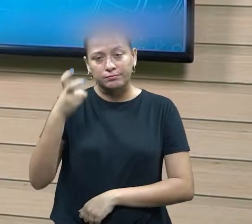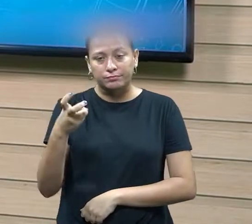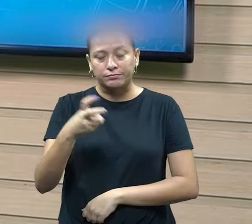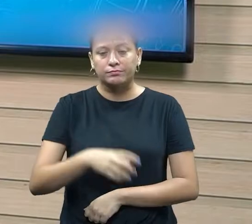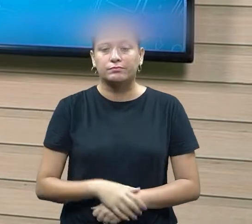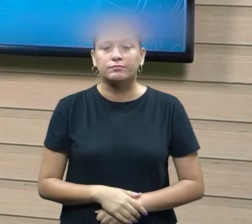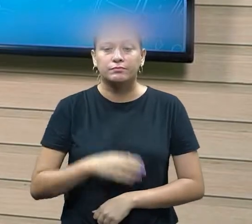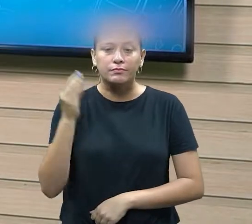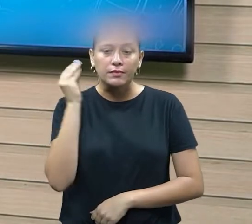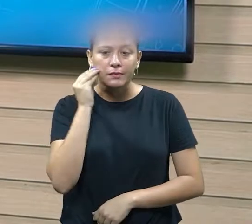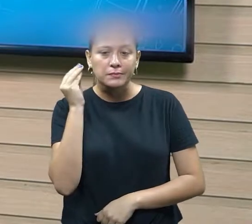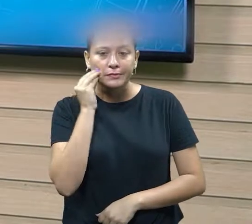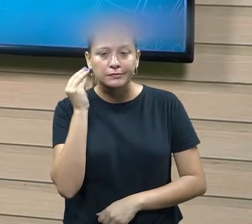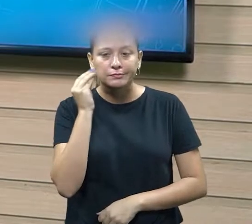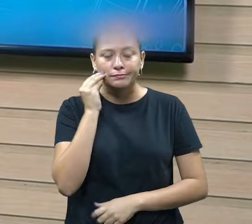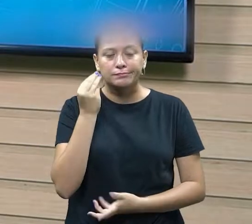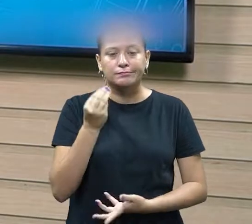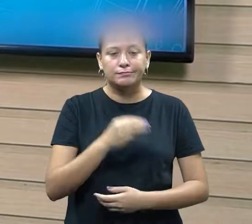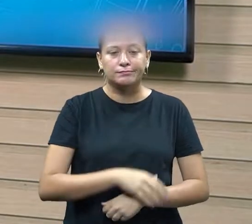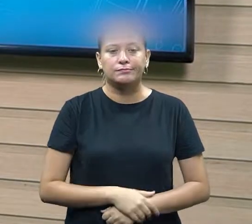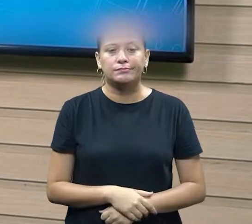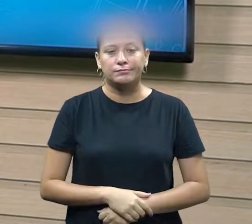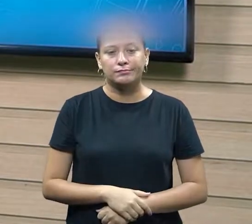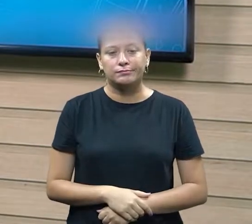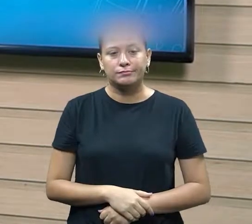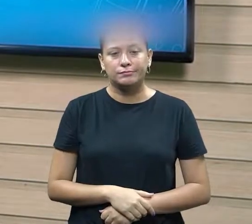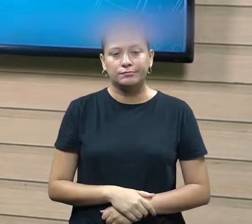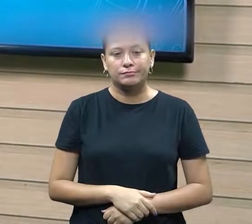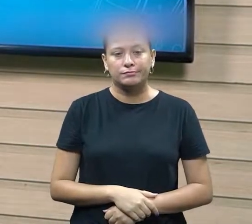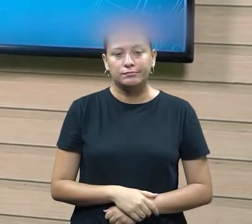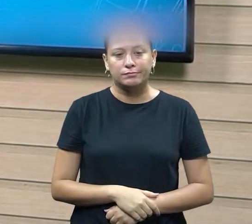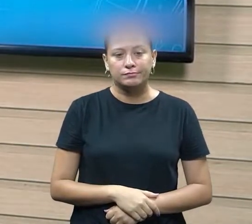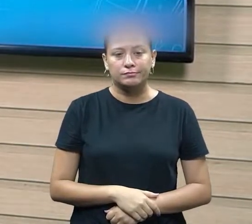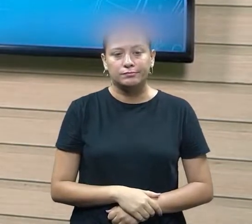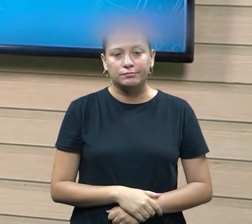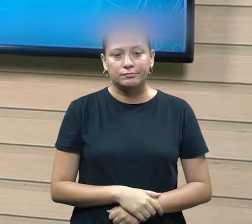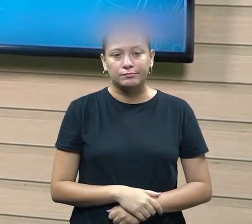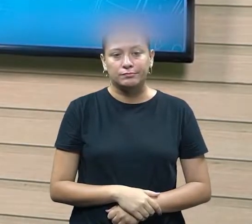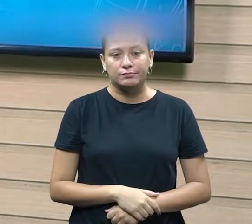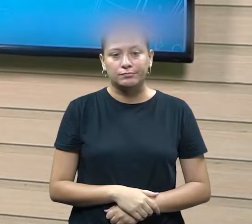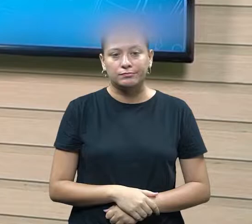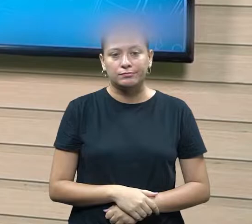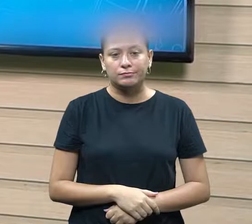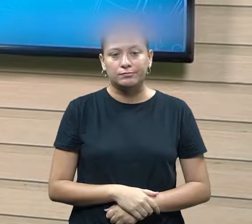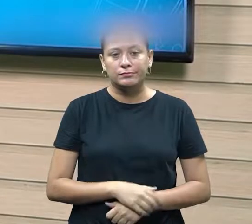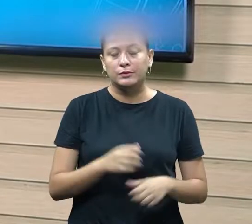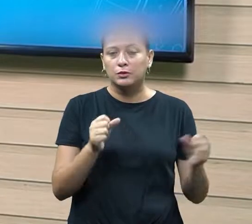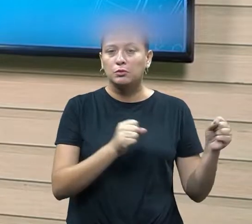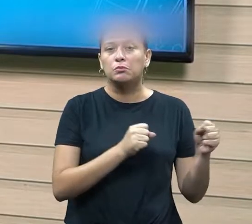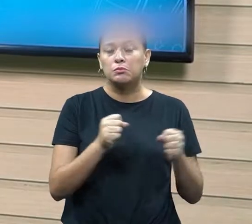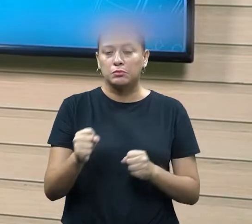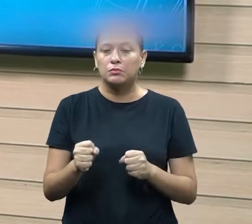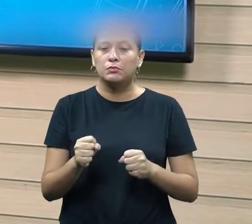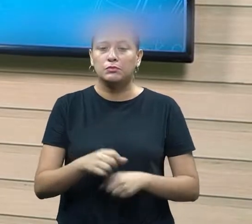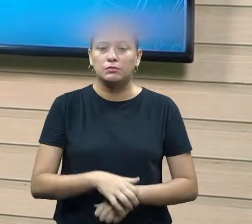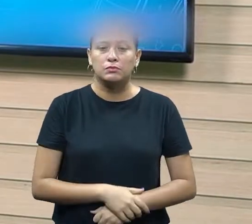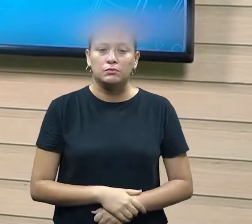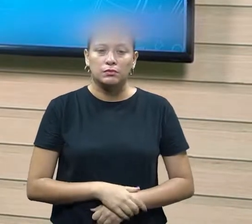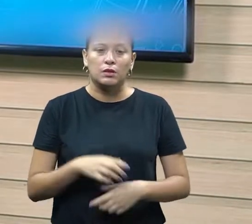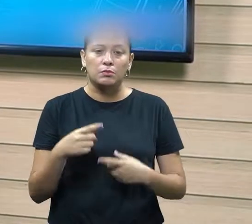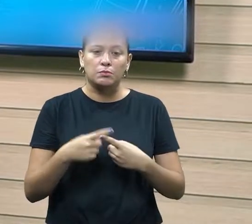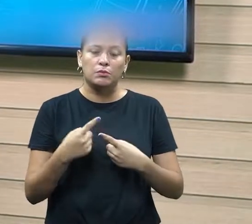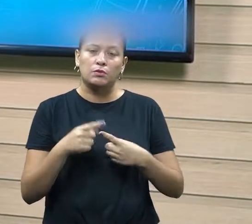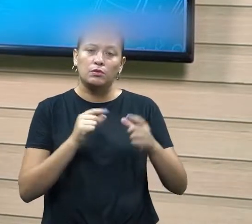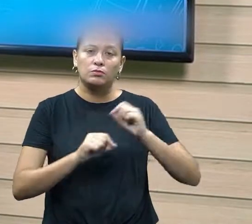inteligência ou mesmo a experiência uma pessoa que tem muita experiência e tem um certo poder sobre si por causa que ele já